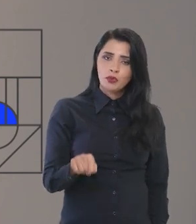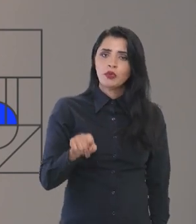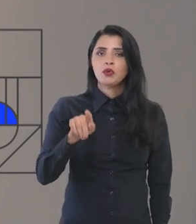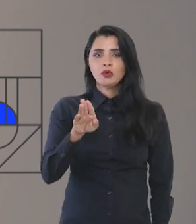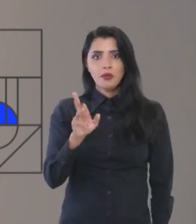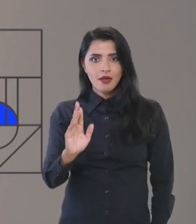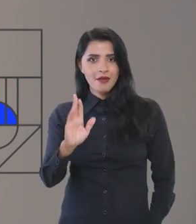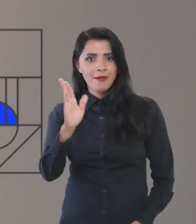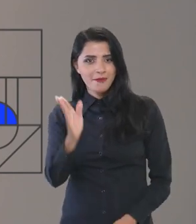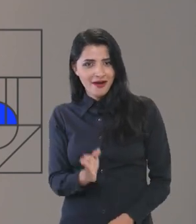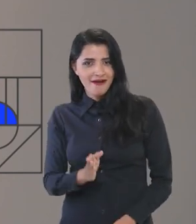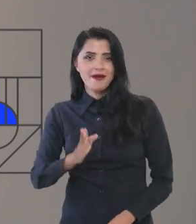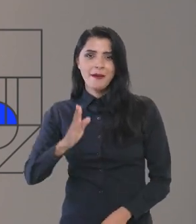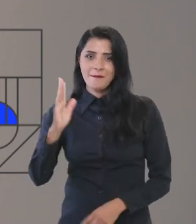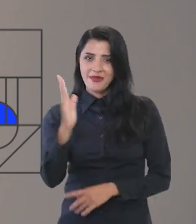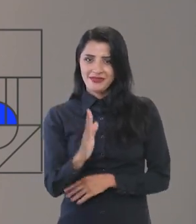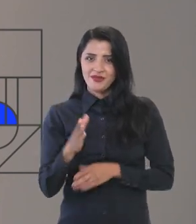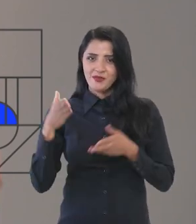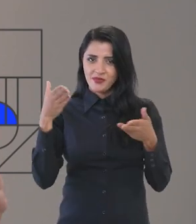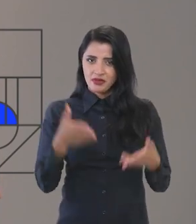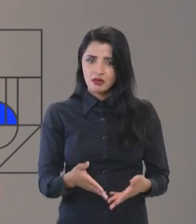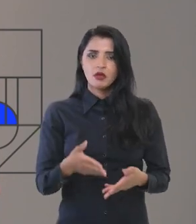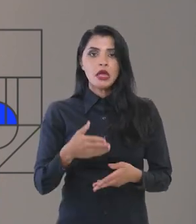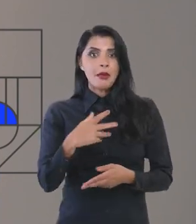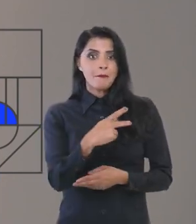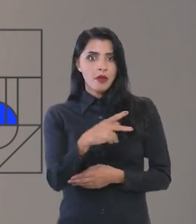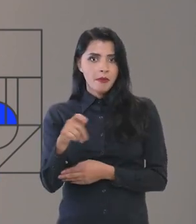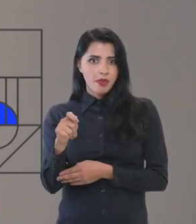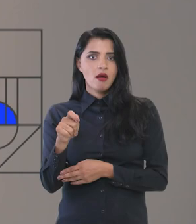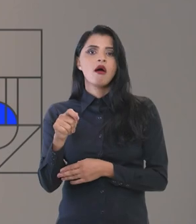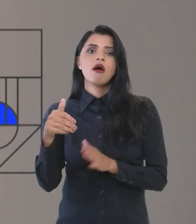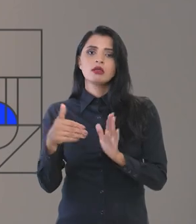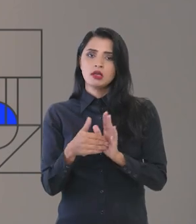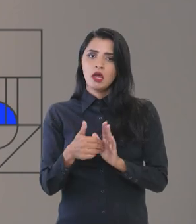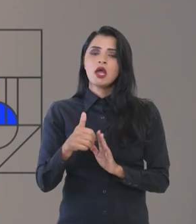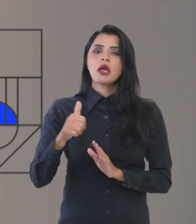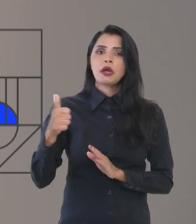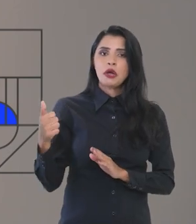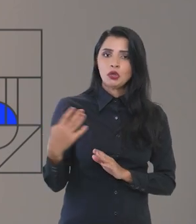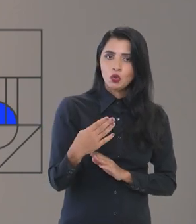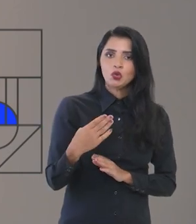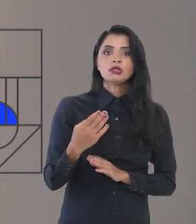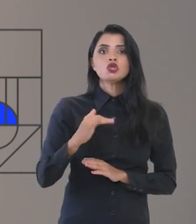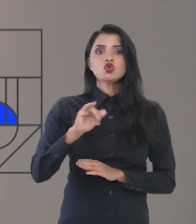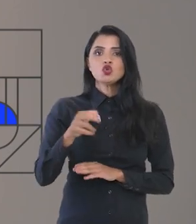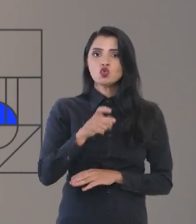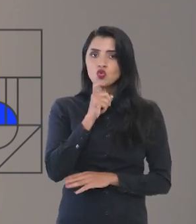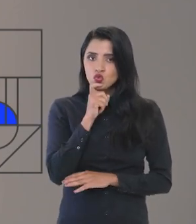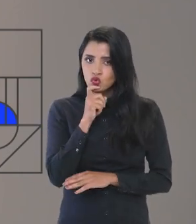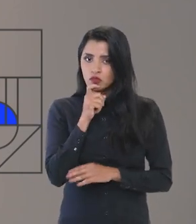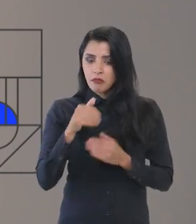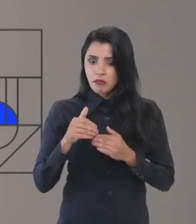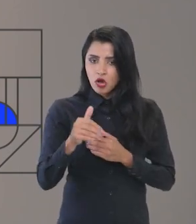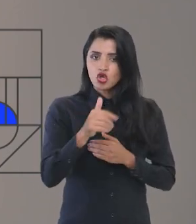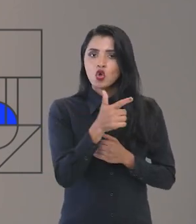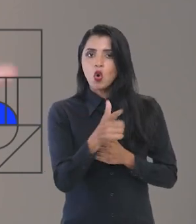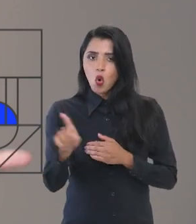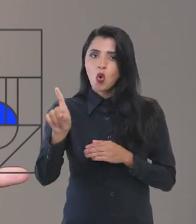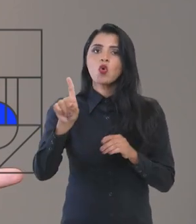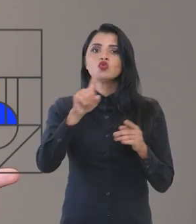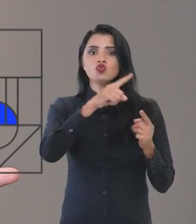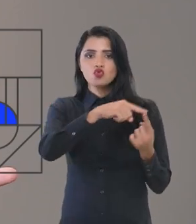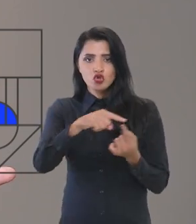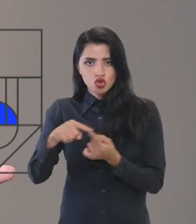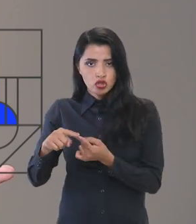barra Brasil Participativo, no PPA até 14 de julho. A partir de 14 de julho, nós vamos lançar